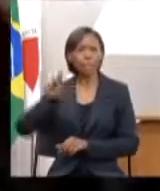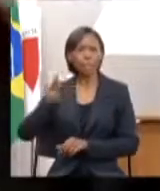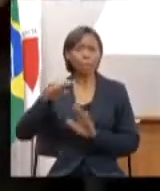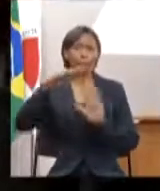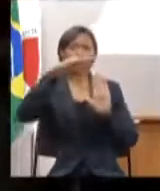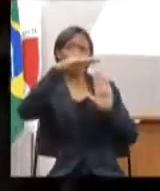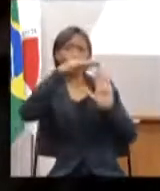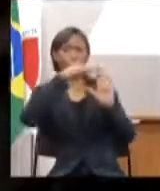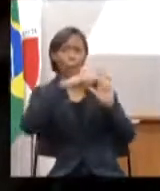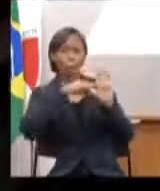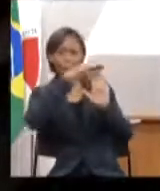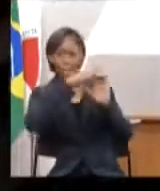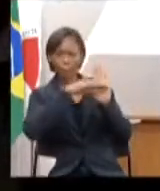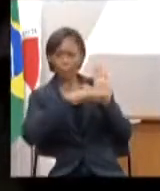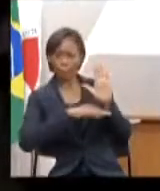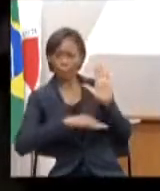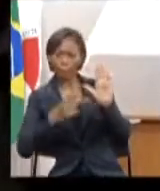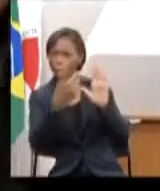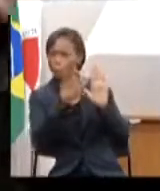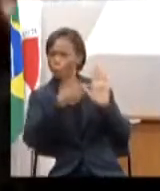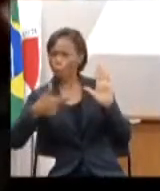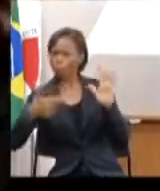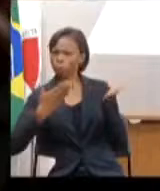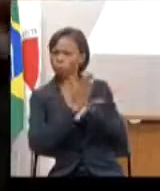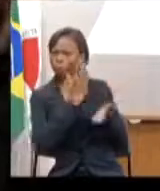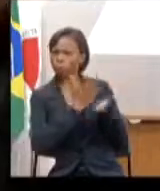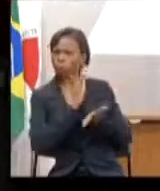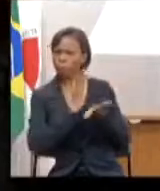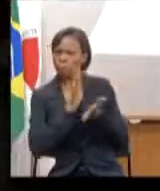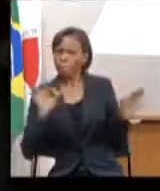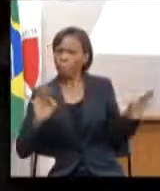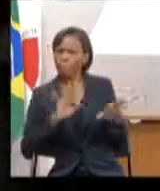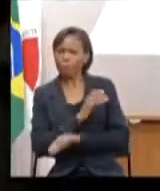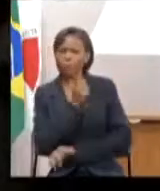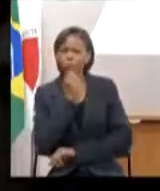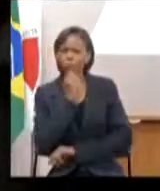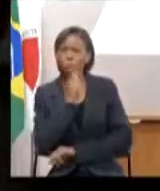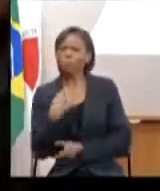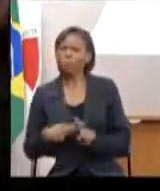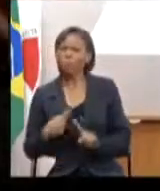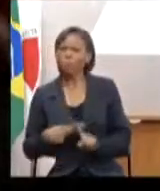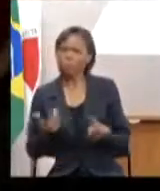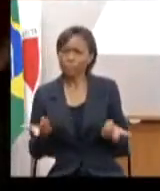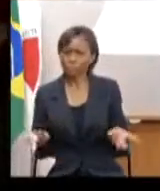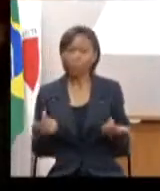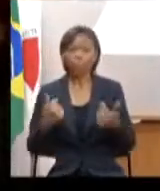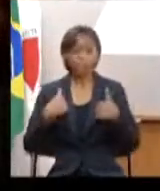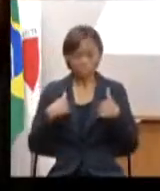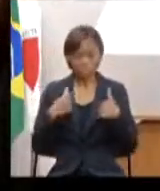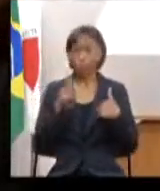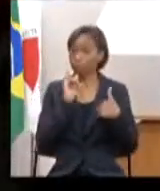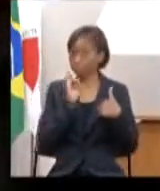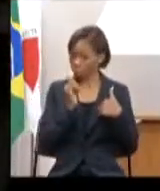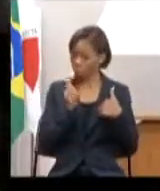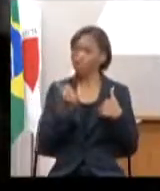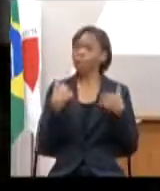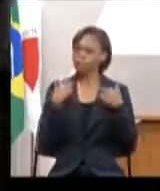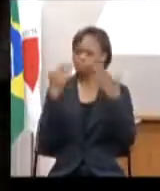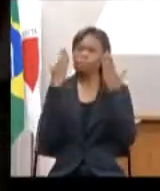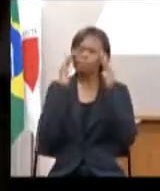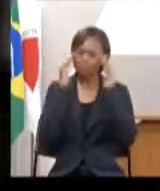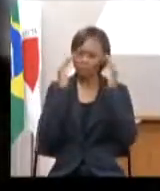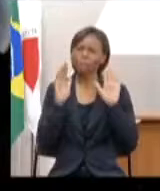coisas aprovadas e não aplicadas porque eu disse aqui até que eu compreendo